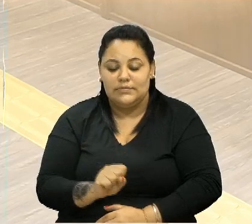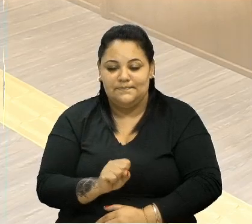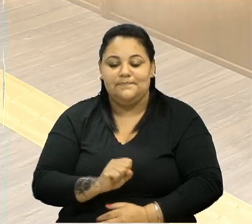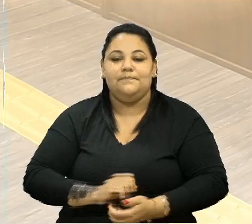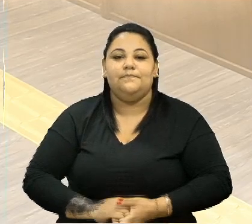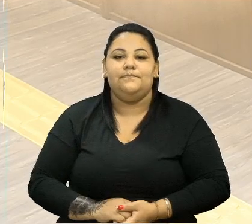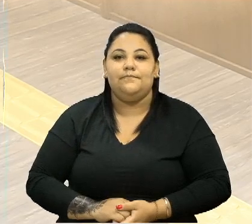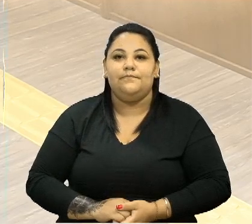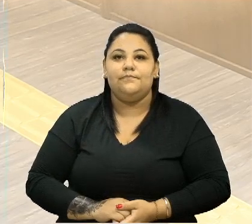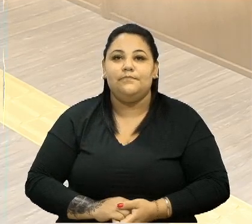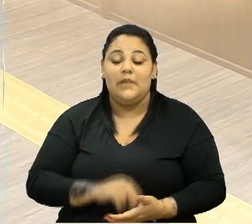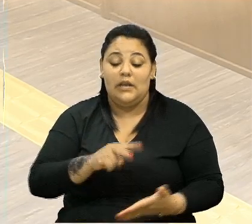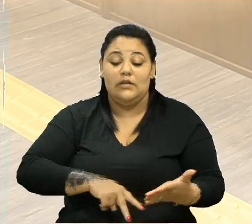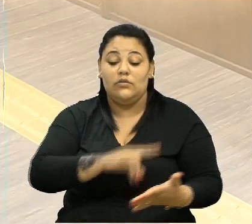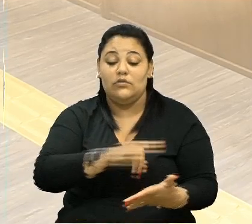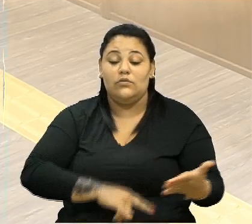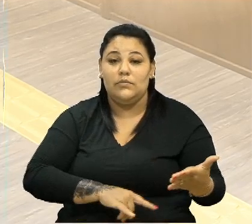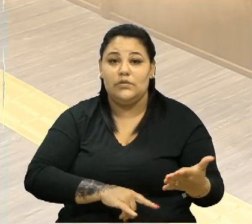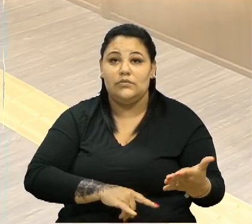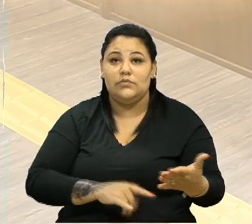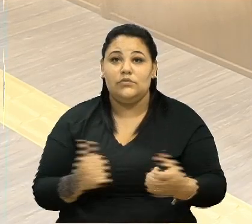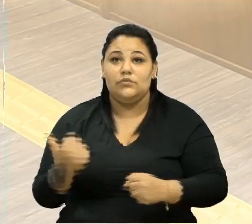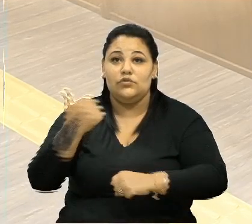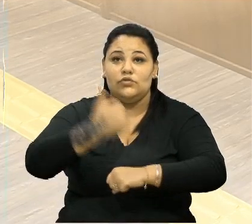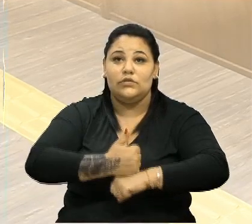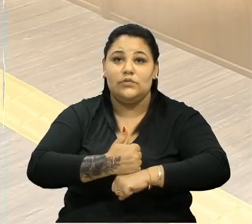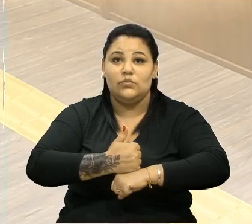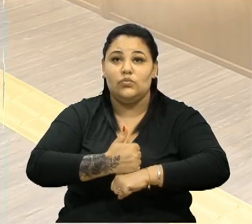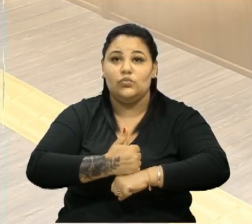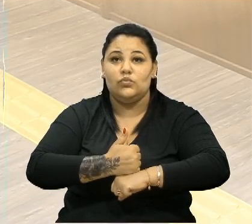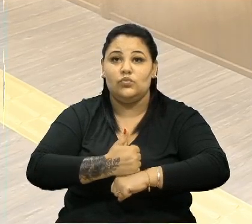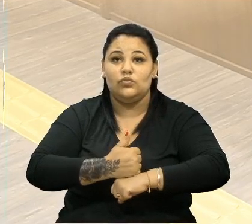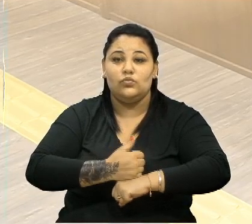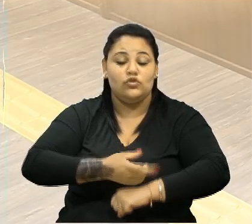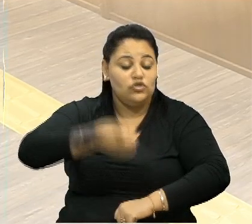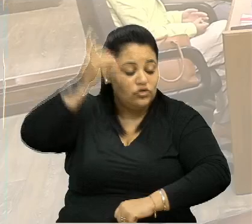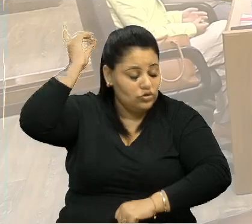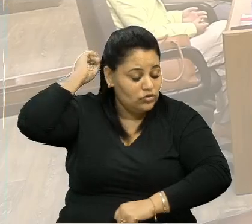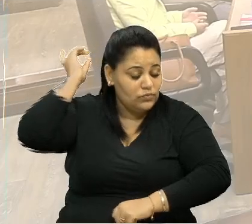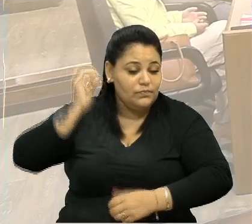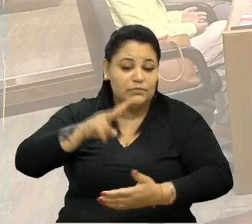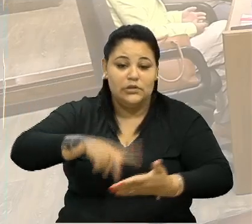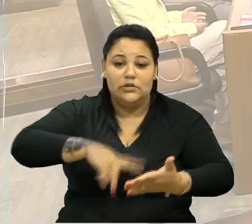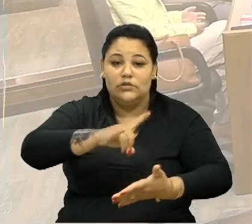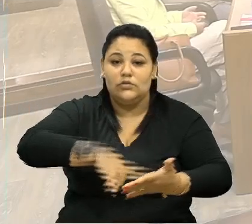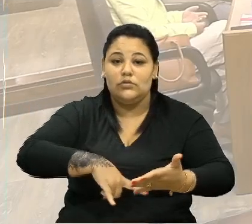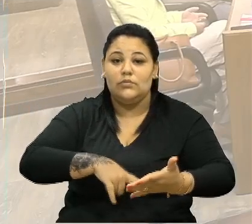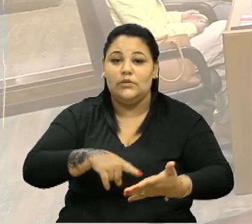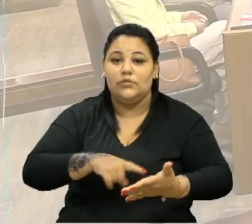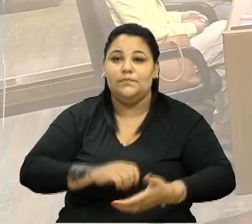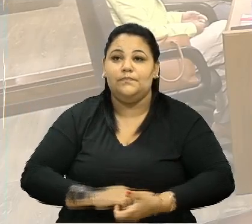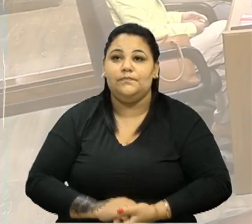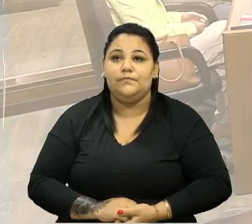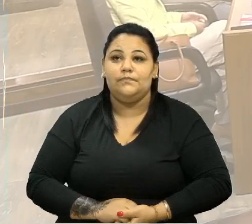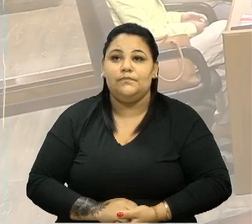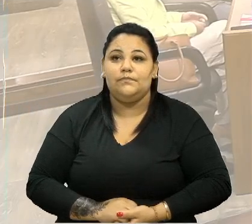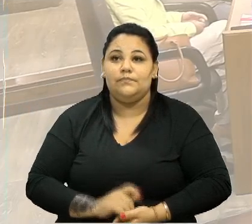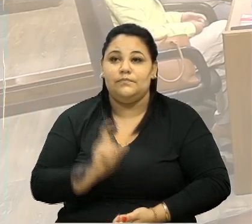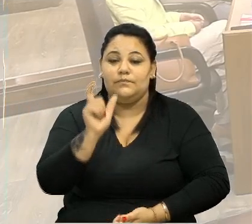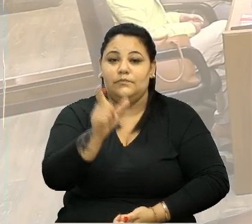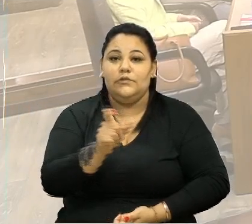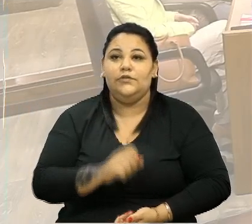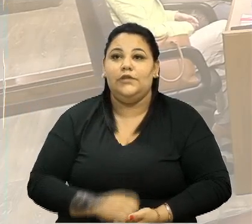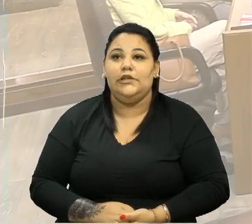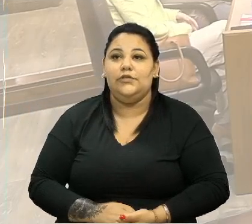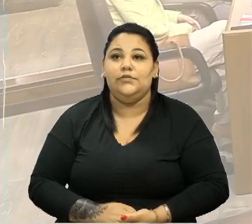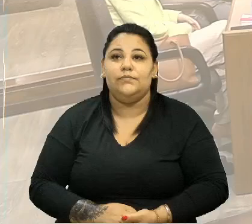Relator, vereador Adriano Bressan, a DOC, vereador Lucas Gil. Para a leitura do parecer, com a palavra o relator.